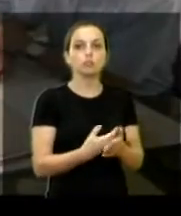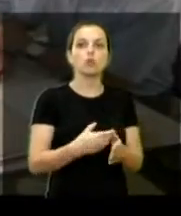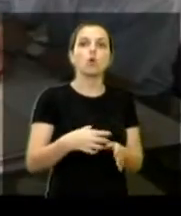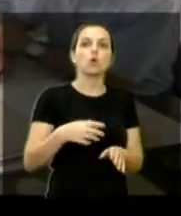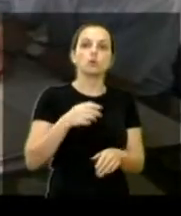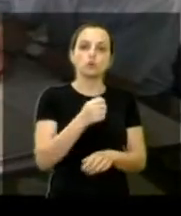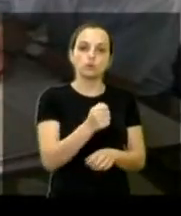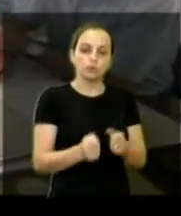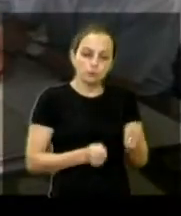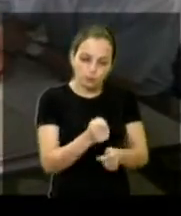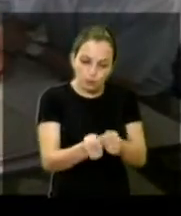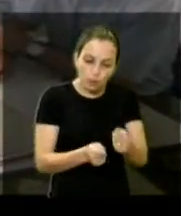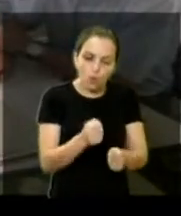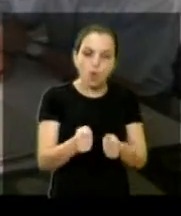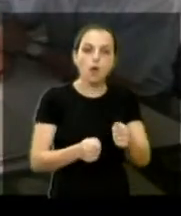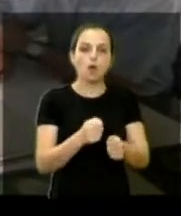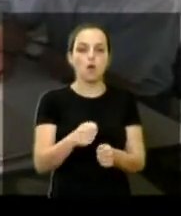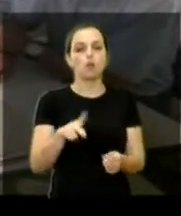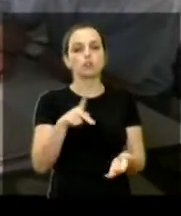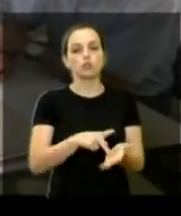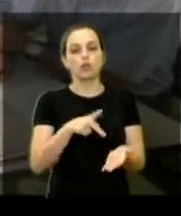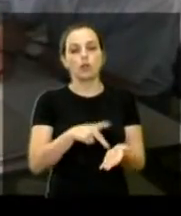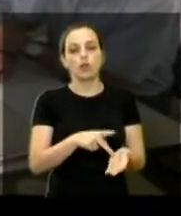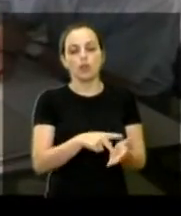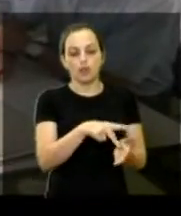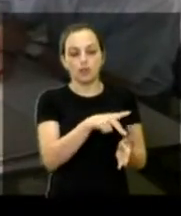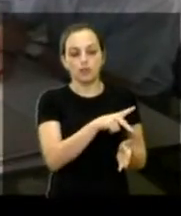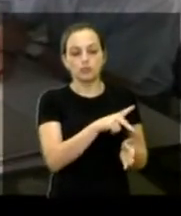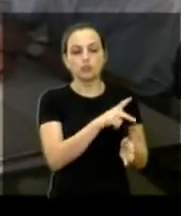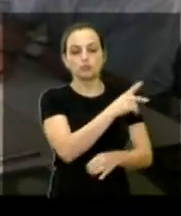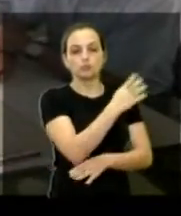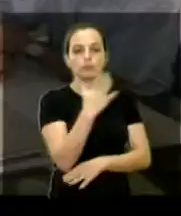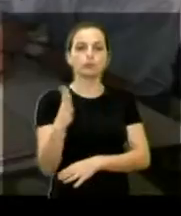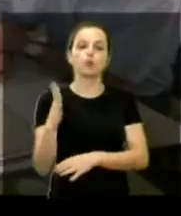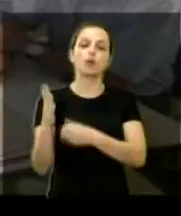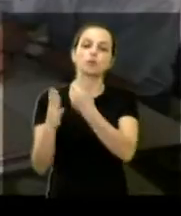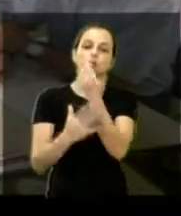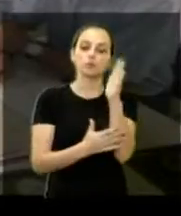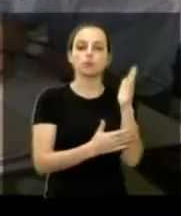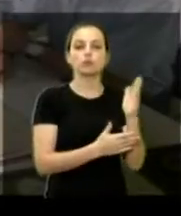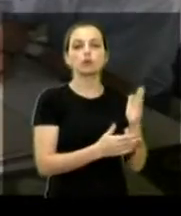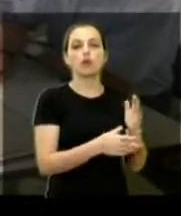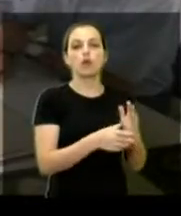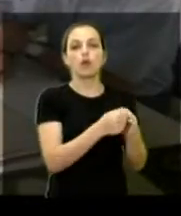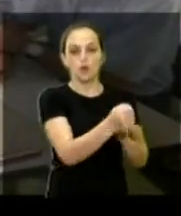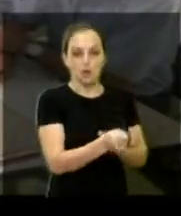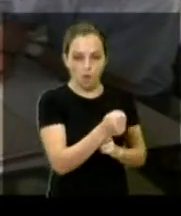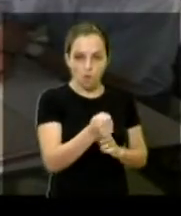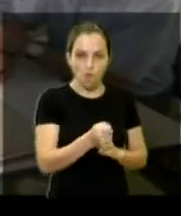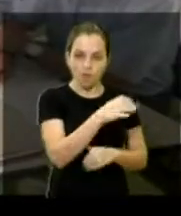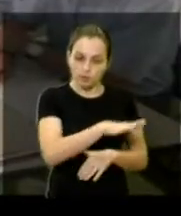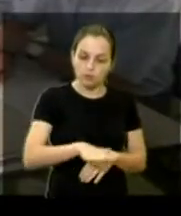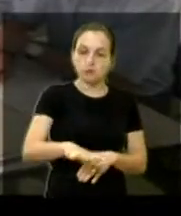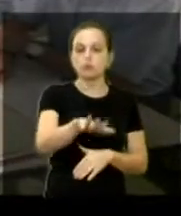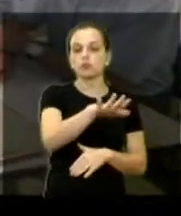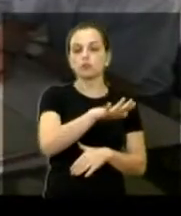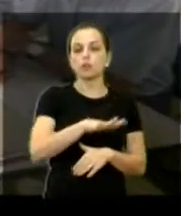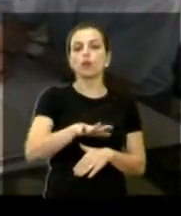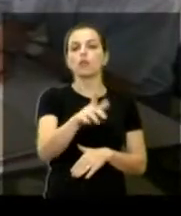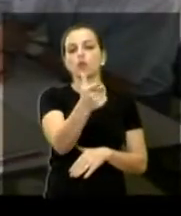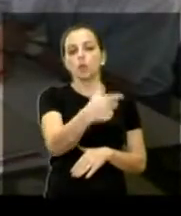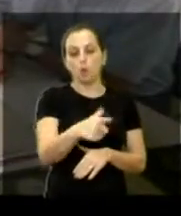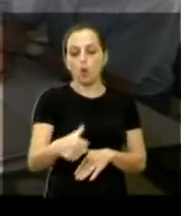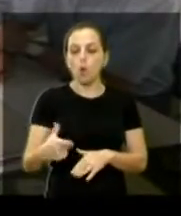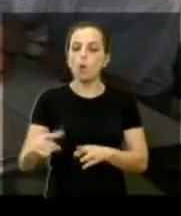que na realidade é do Parque Ferroviário, o grande parque central, e vai se desdobrar em outras